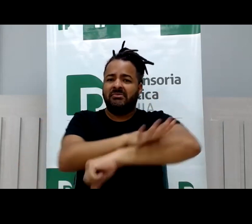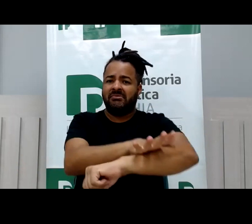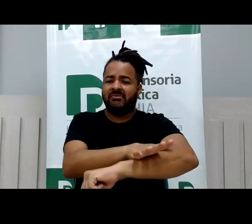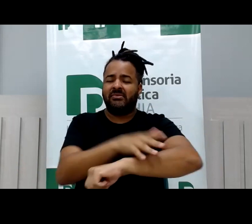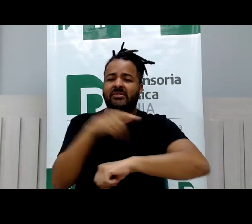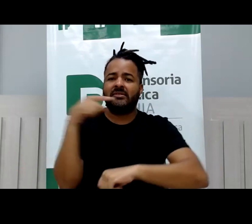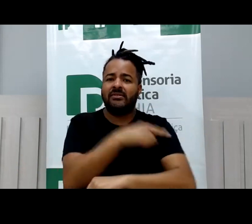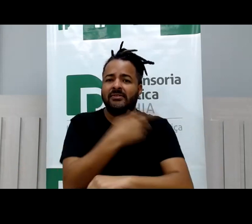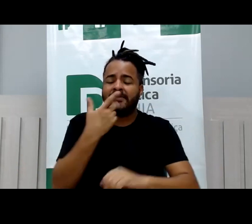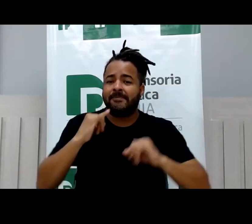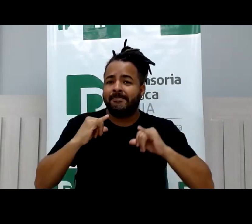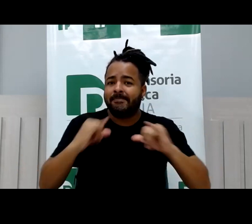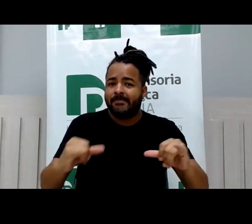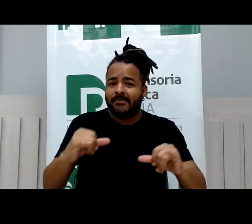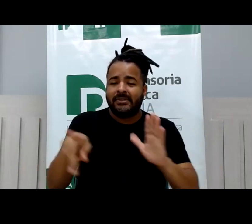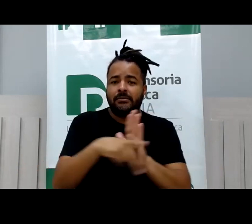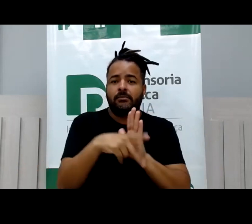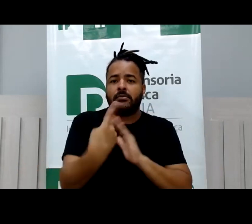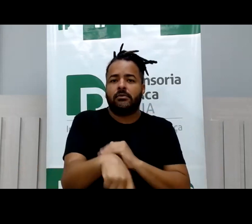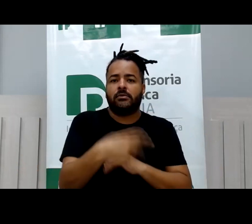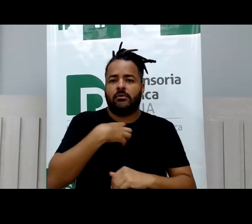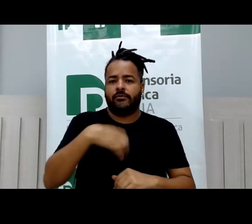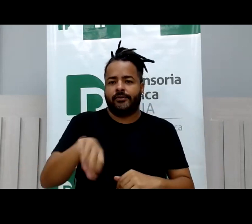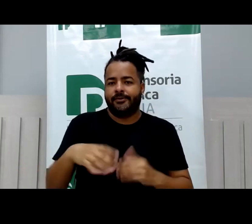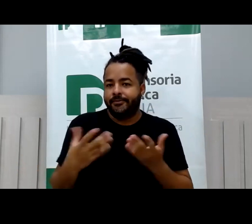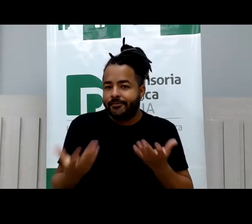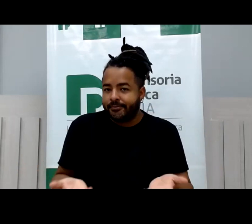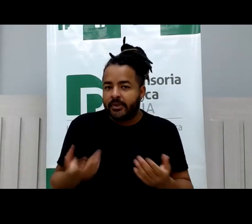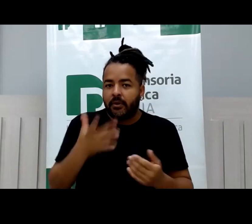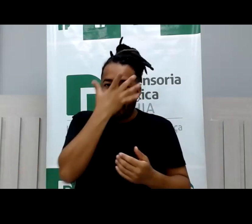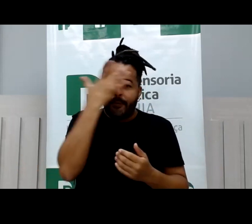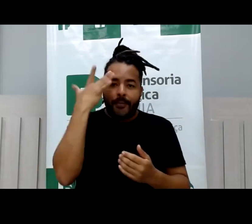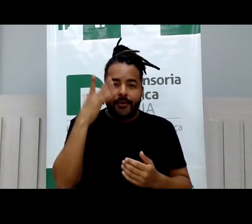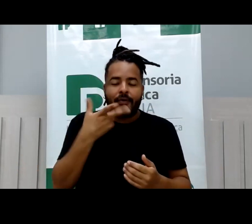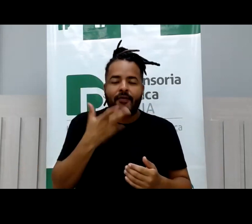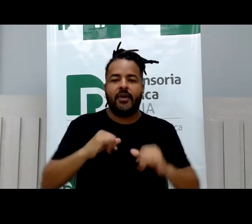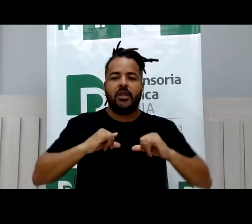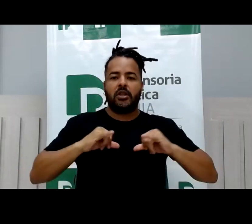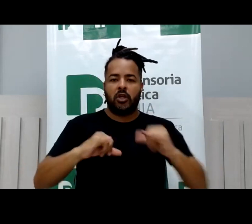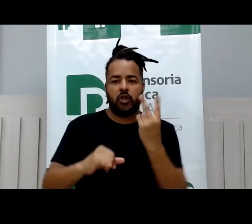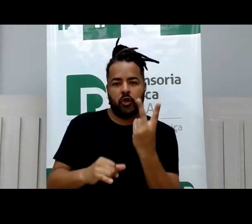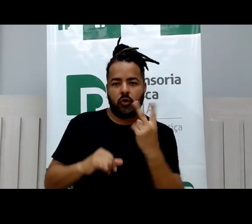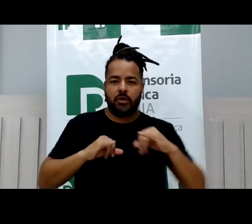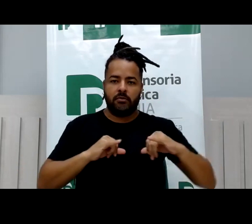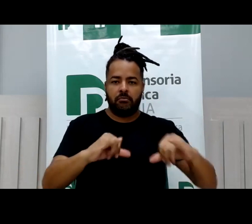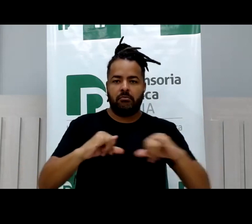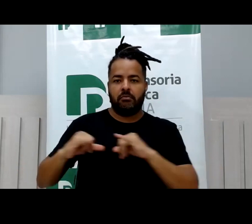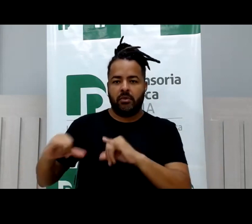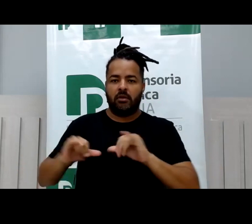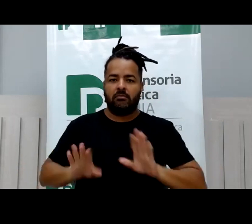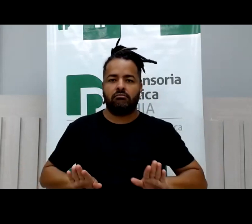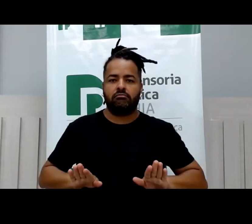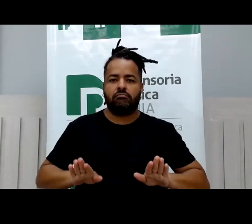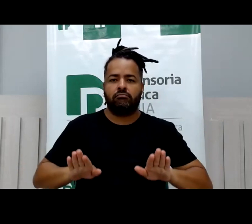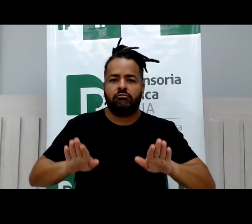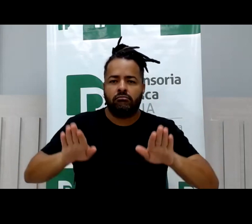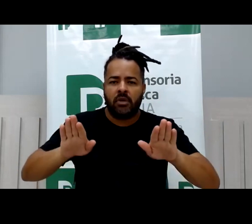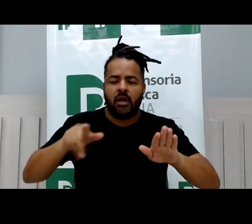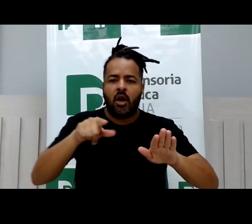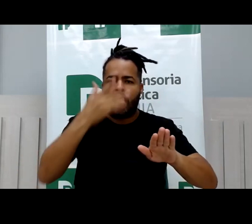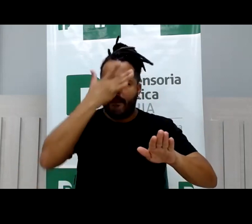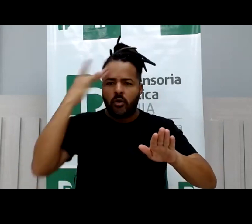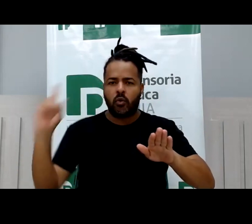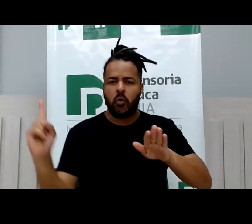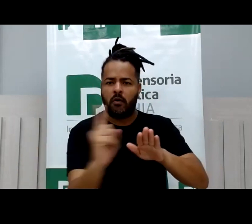racial num supermercado aqui de Salvador. Uma pessoa pediu para ela tirar o carrinho. Ela estava com dois carrinhos de mercado na rampa do mercado. A pessoa pediu para ela sair,